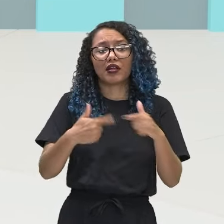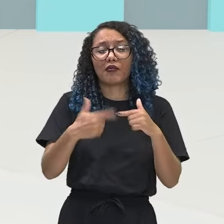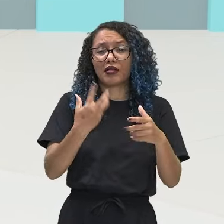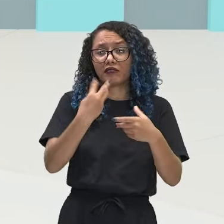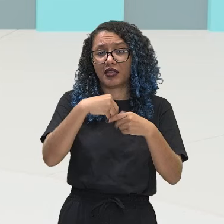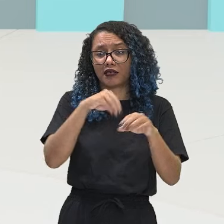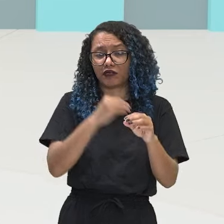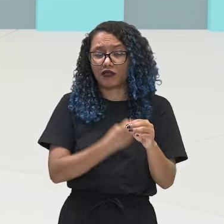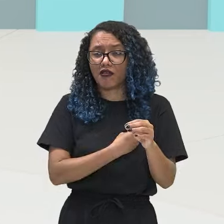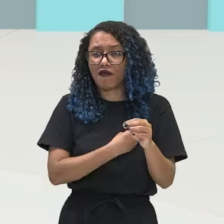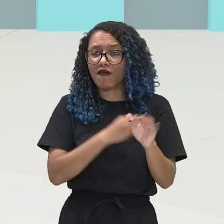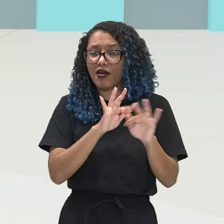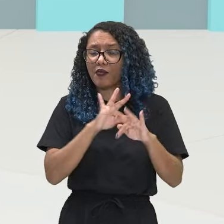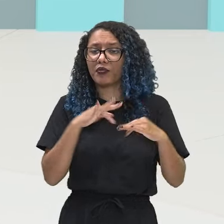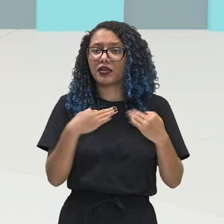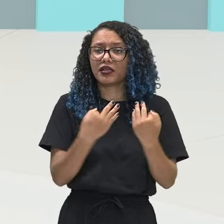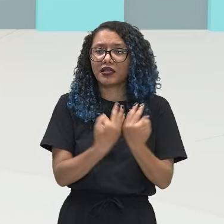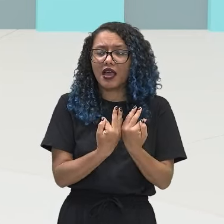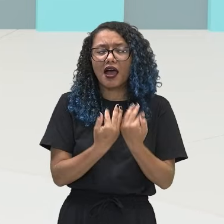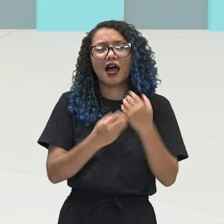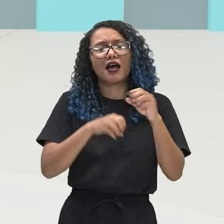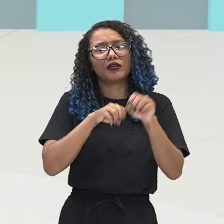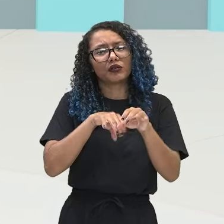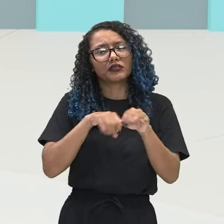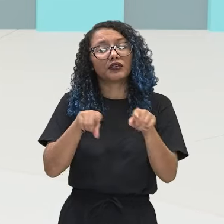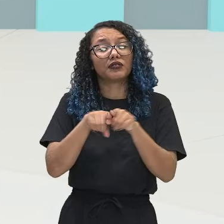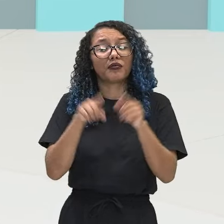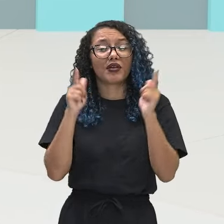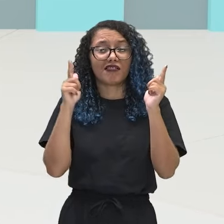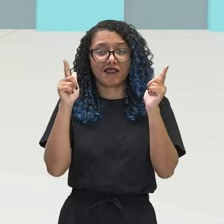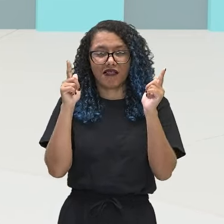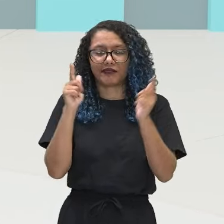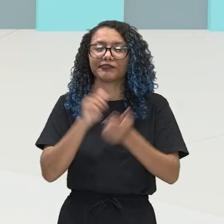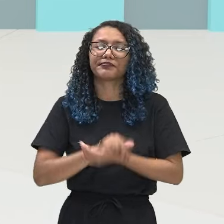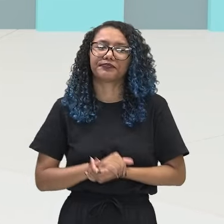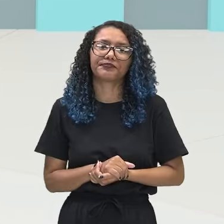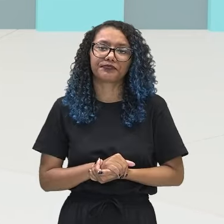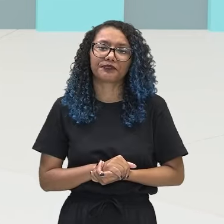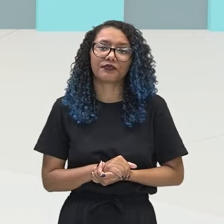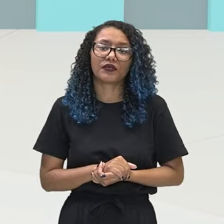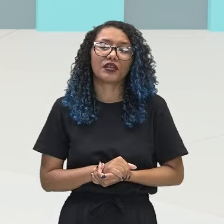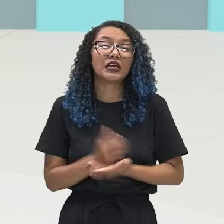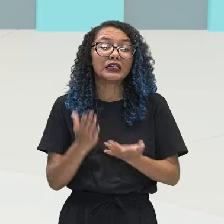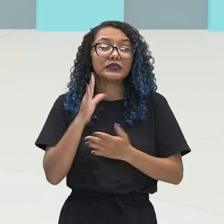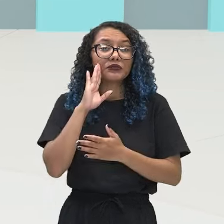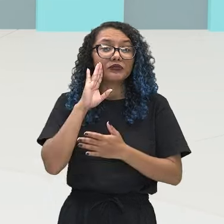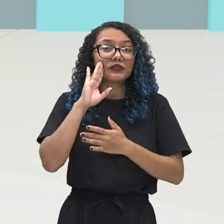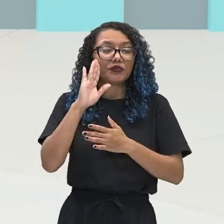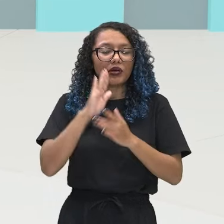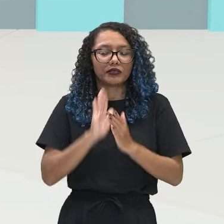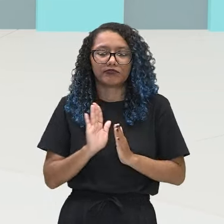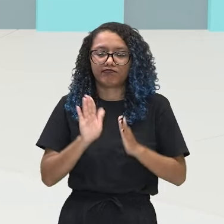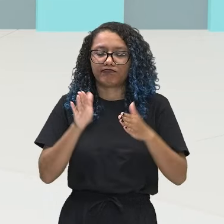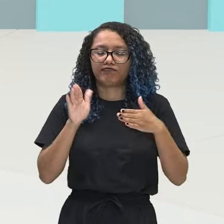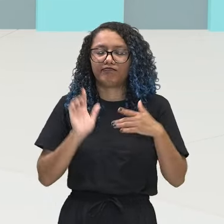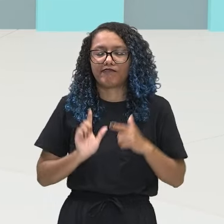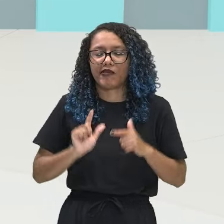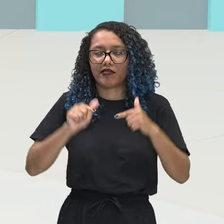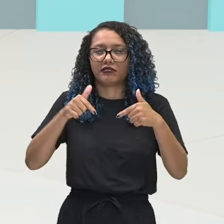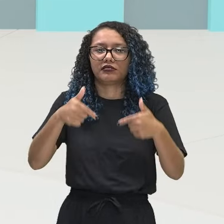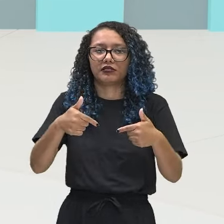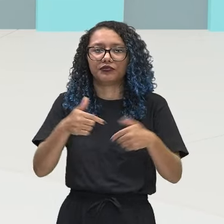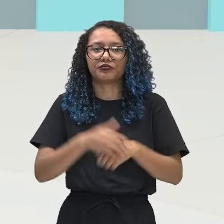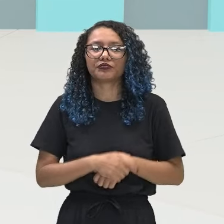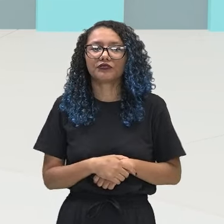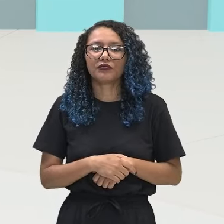educação e no lazer, suas principais manifestações. A dinâmica do trabalho na região é